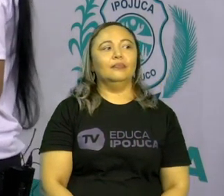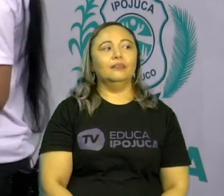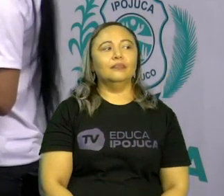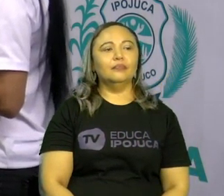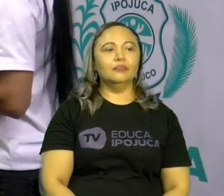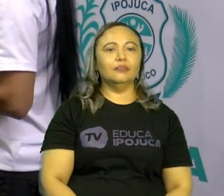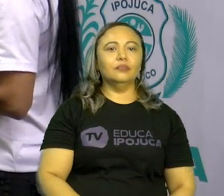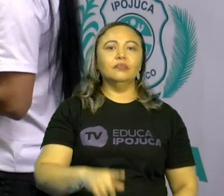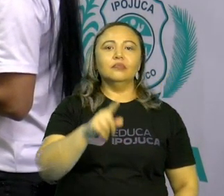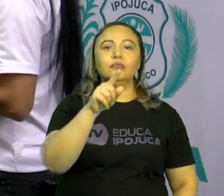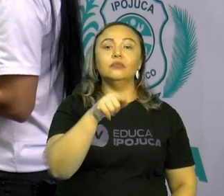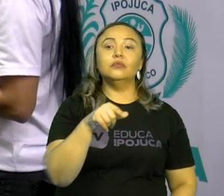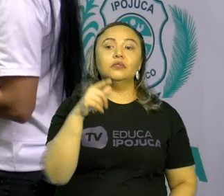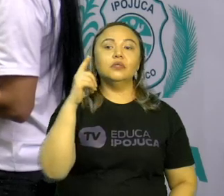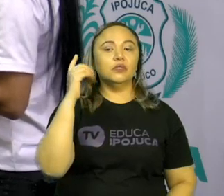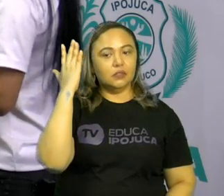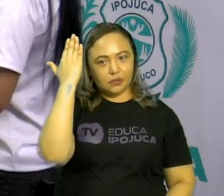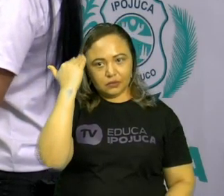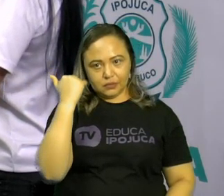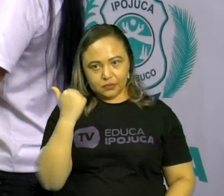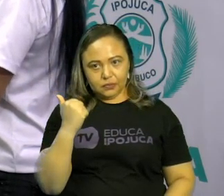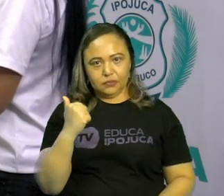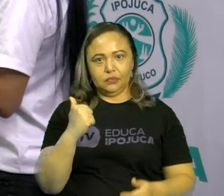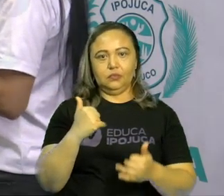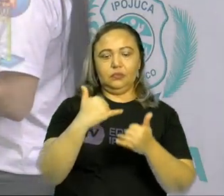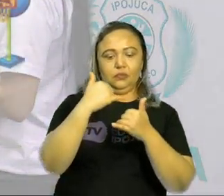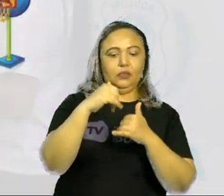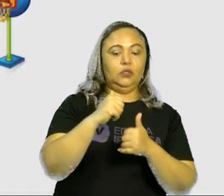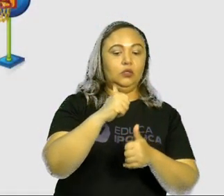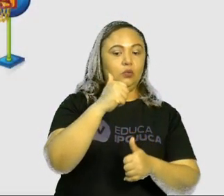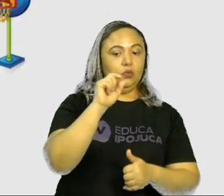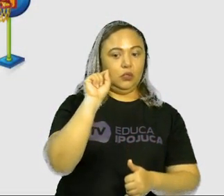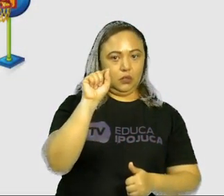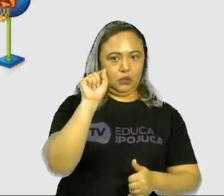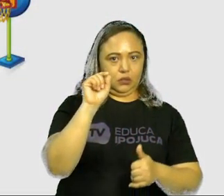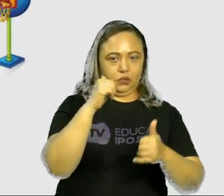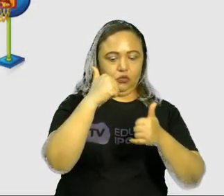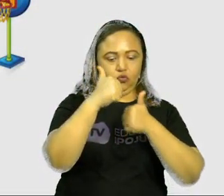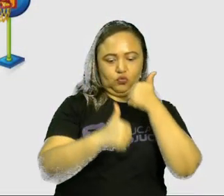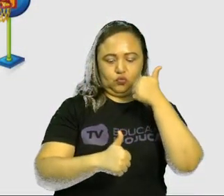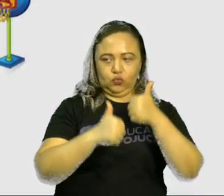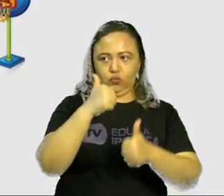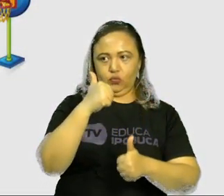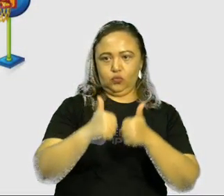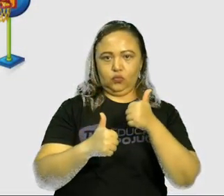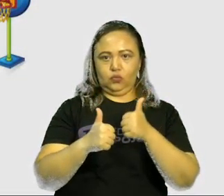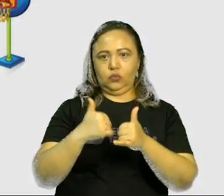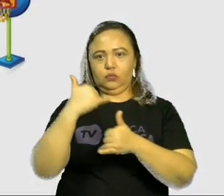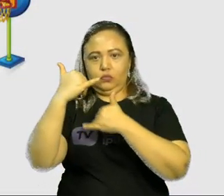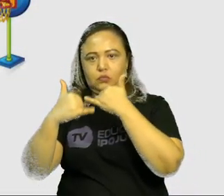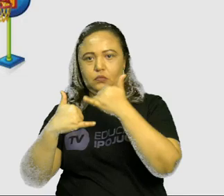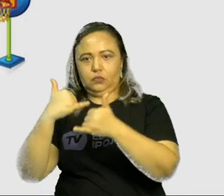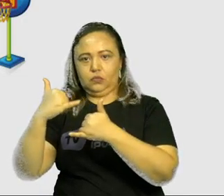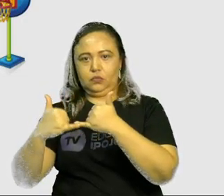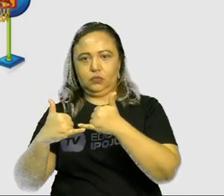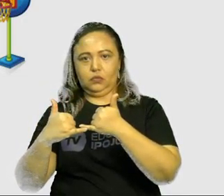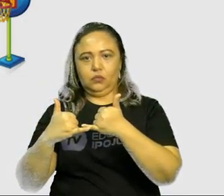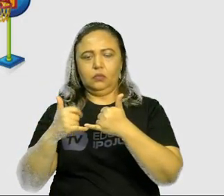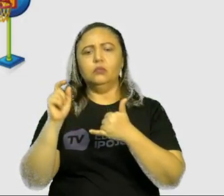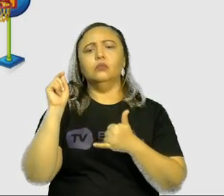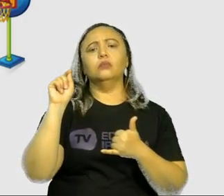Você consegue diferenciar jogos e brincadeiras? O que é um jogo? O que é uma